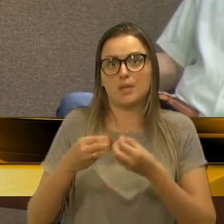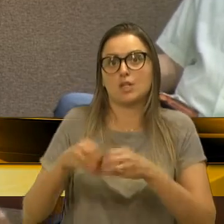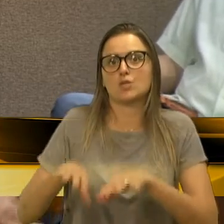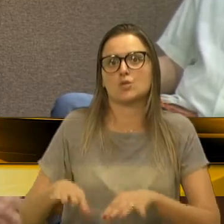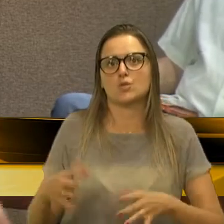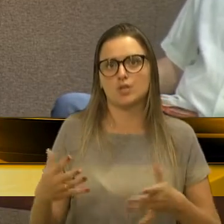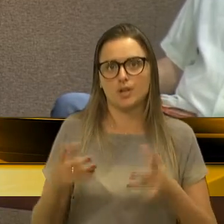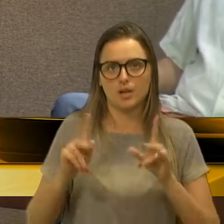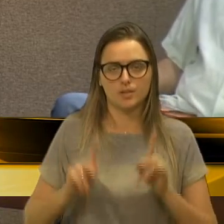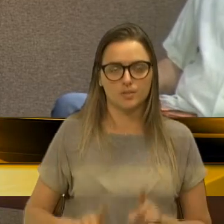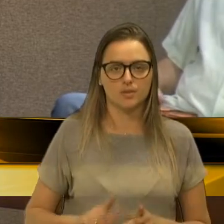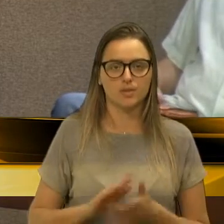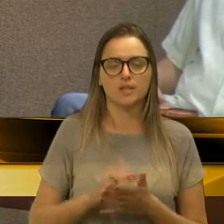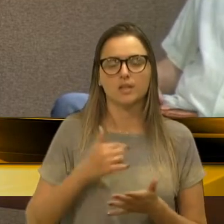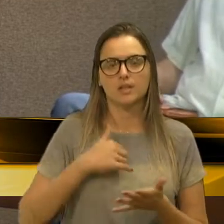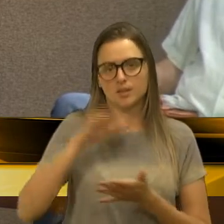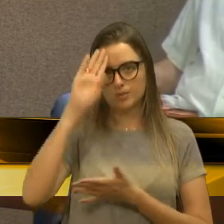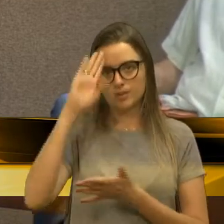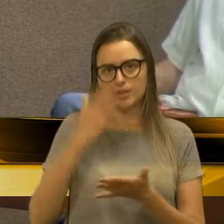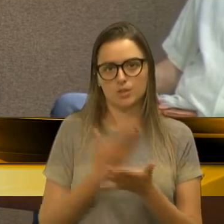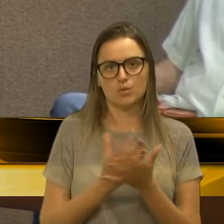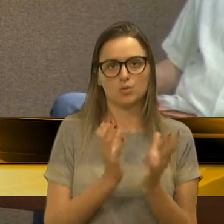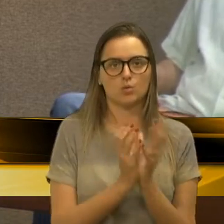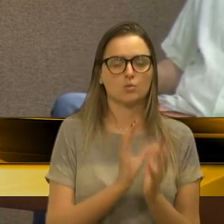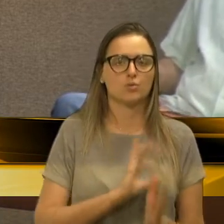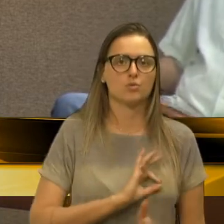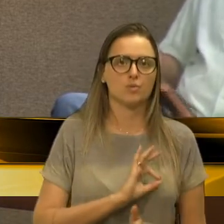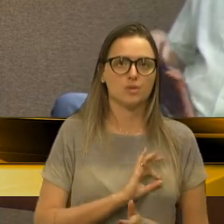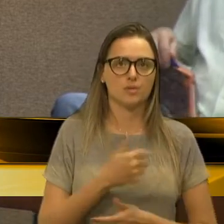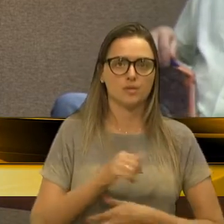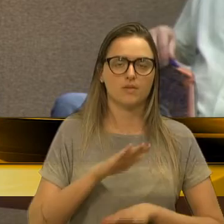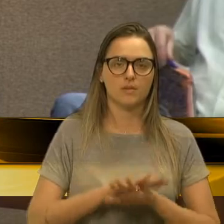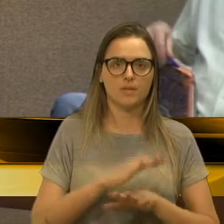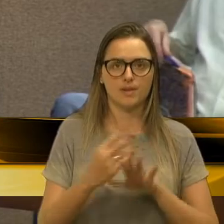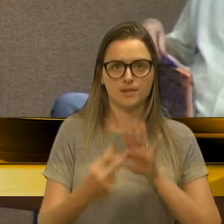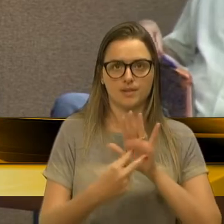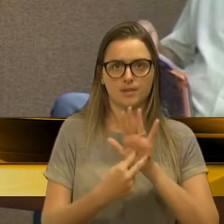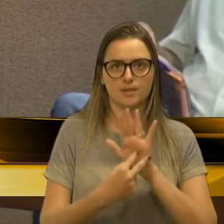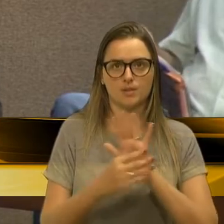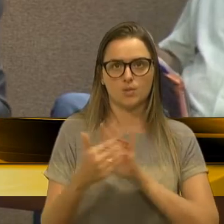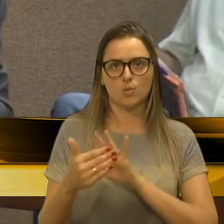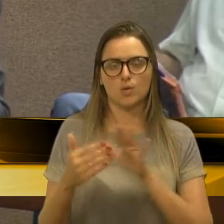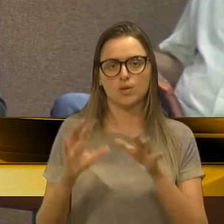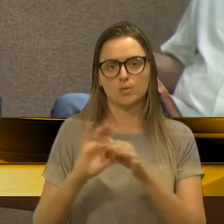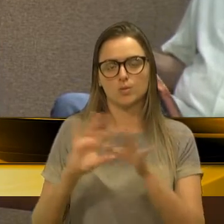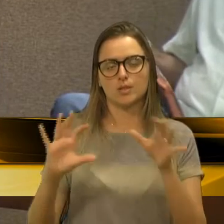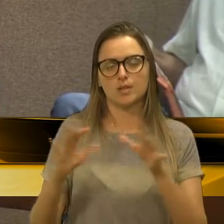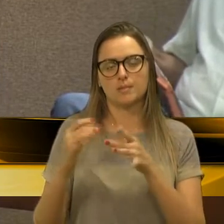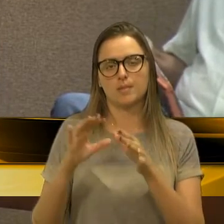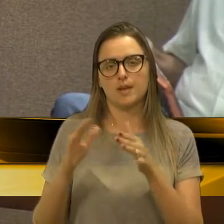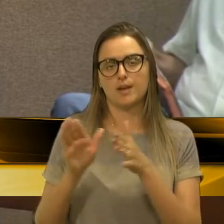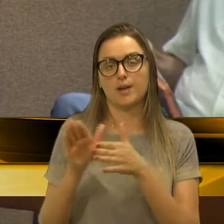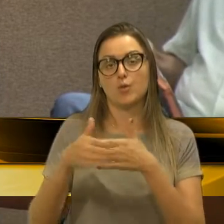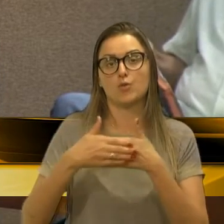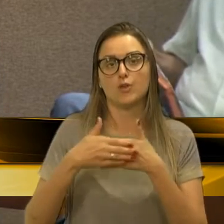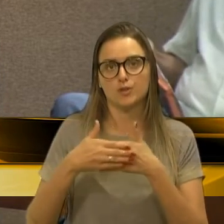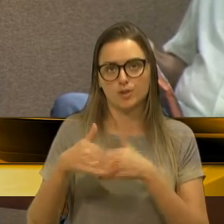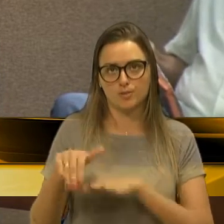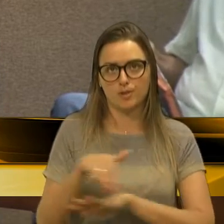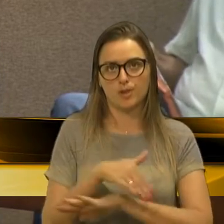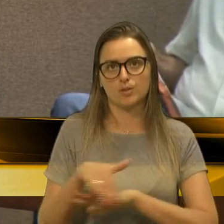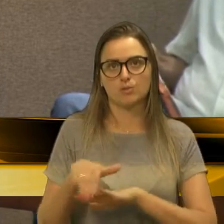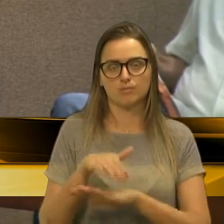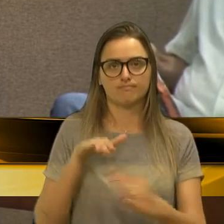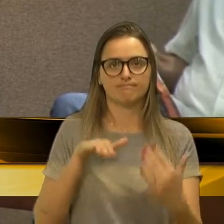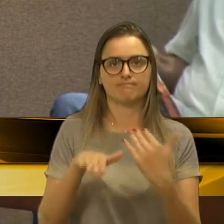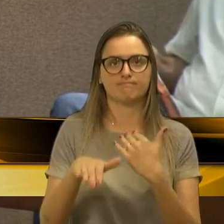Então, acredito que o batalhão rodoviário tinha que estar mais atento quando concede essas licenças aí, tendo em vista que